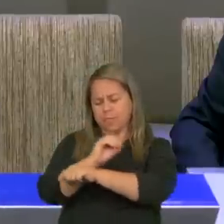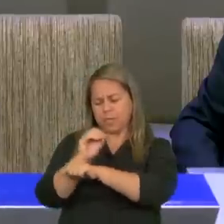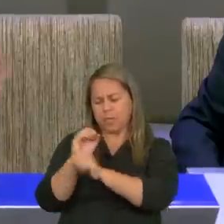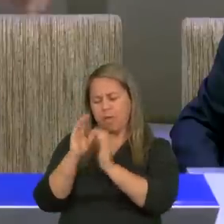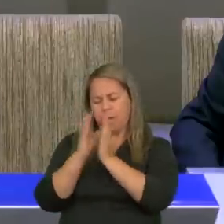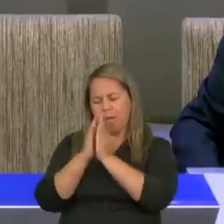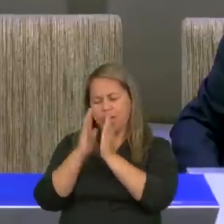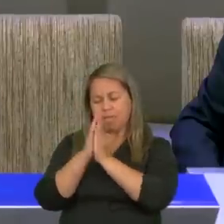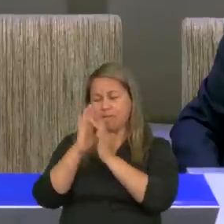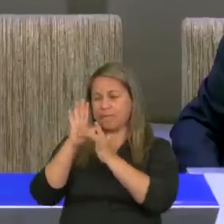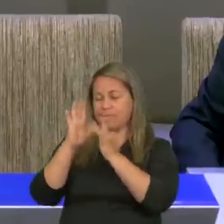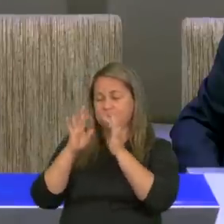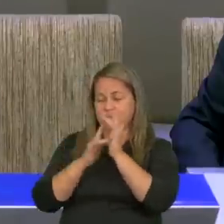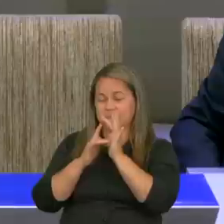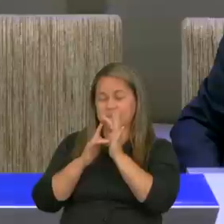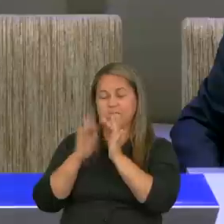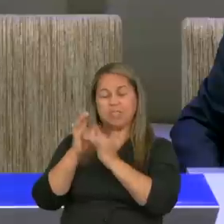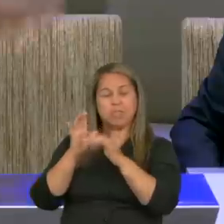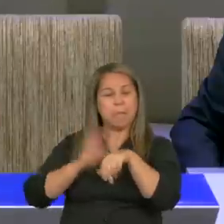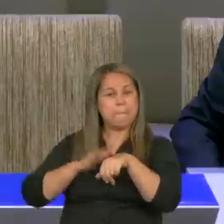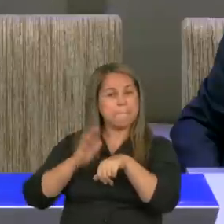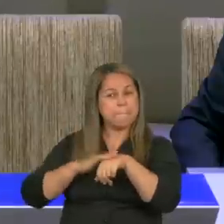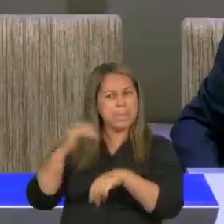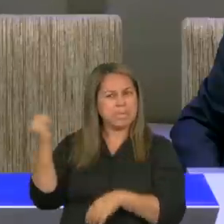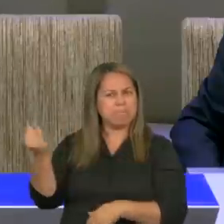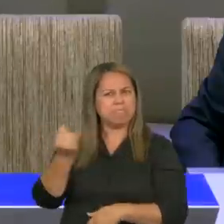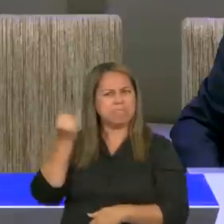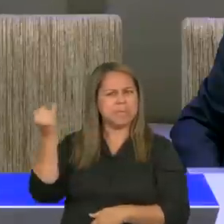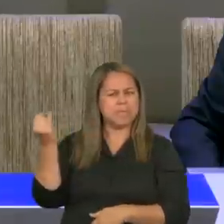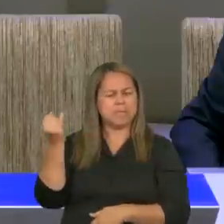que eu seja, a primeira pessoa, que você, dê um bom dia,